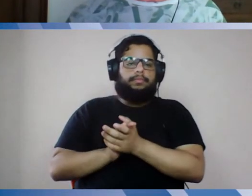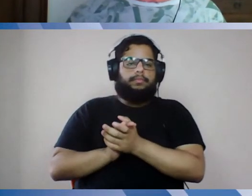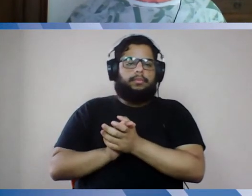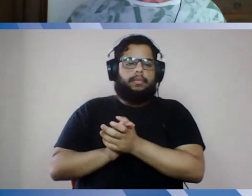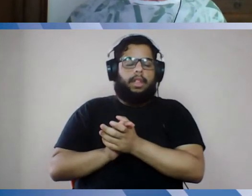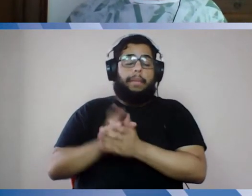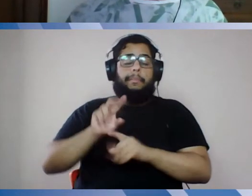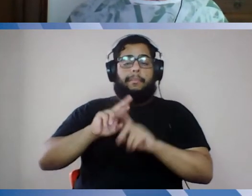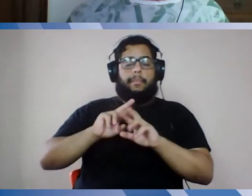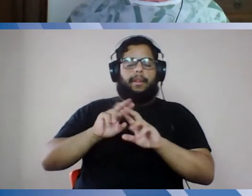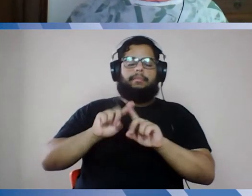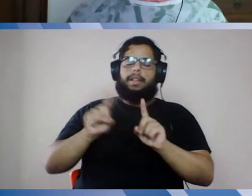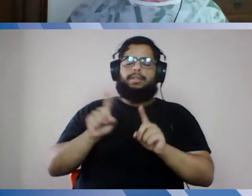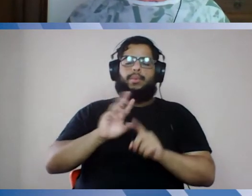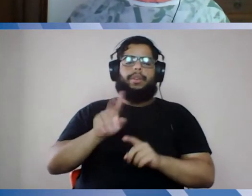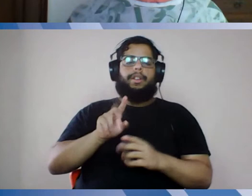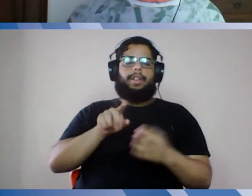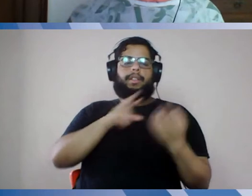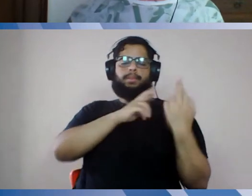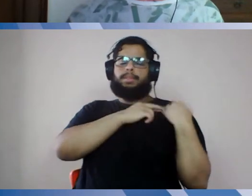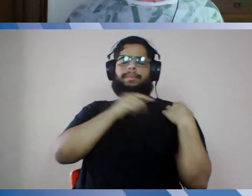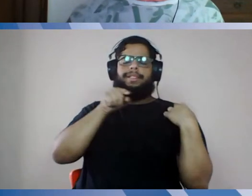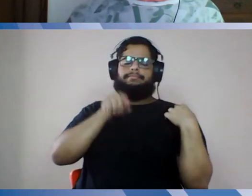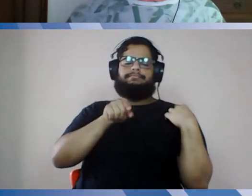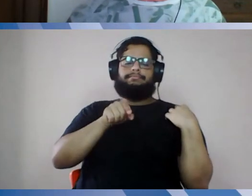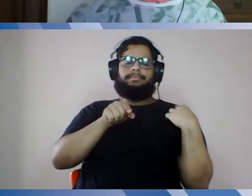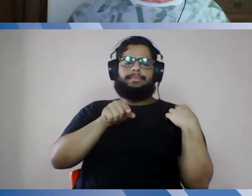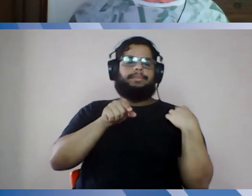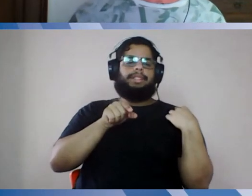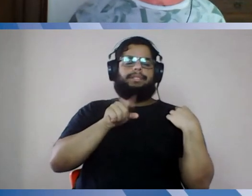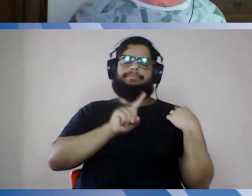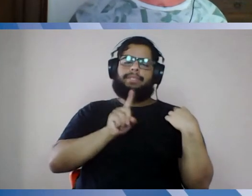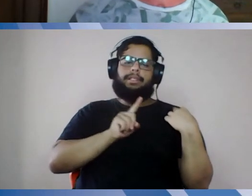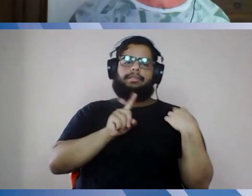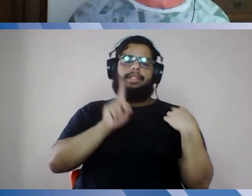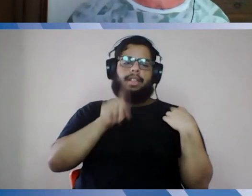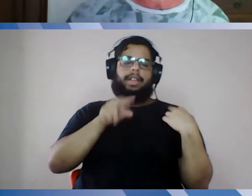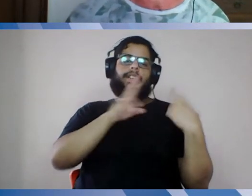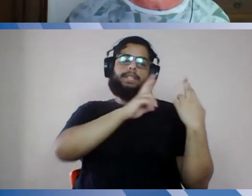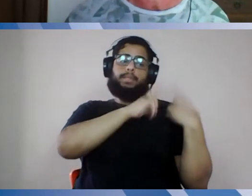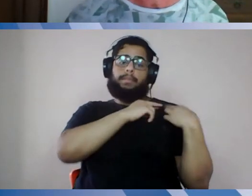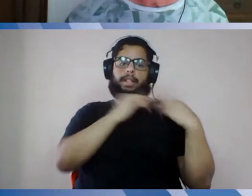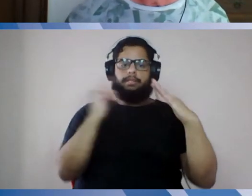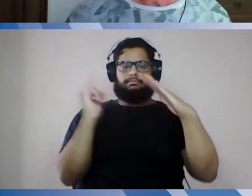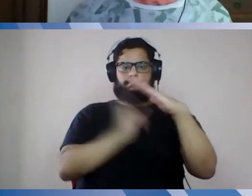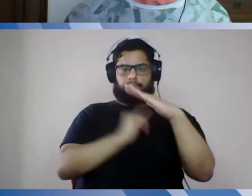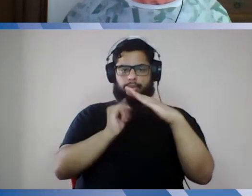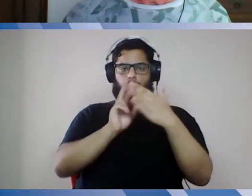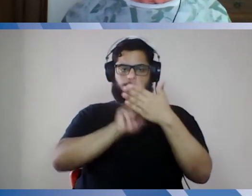à responsabilidade, tanto pela execução, quanto pelas consequências, porque essa responsabilidade vai ser institucional.